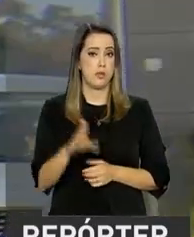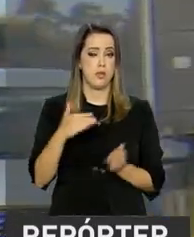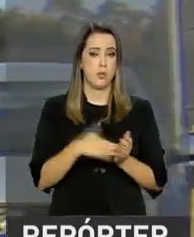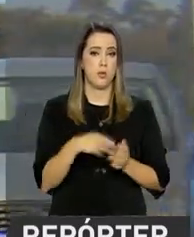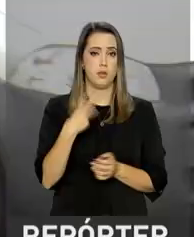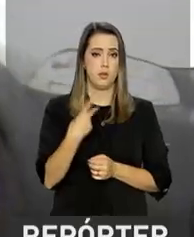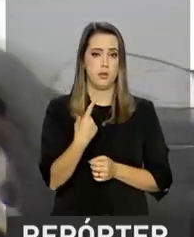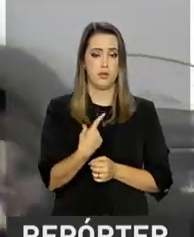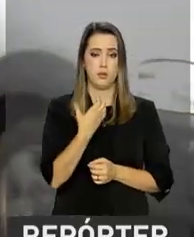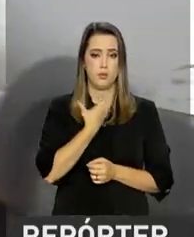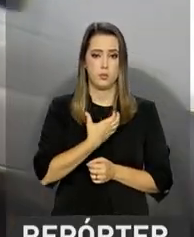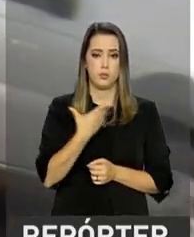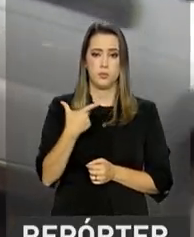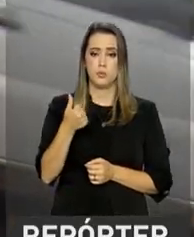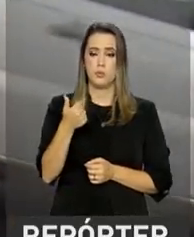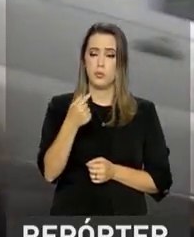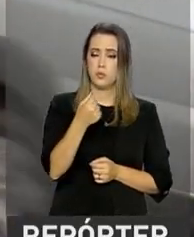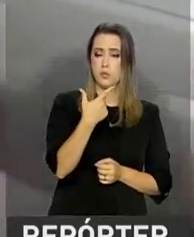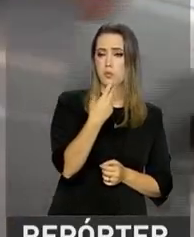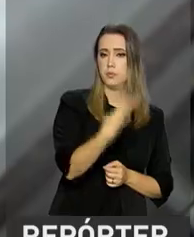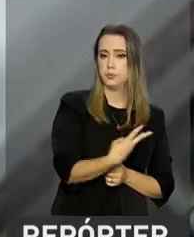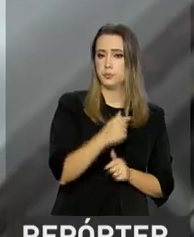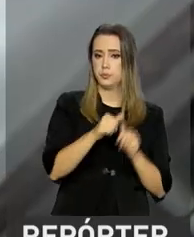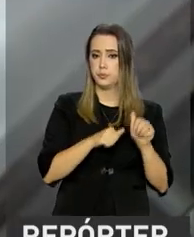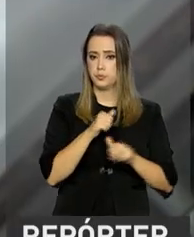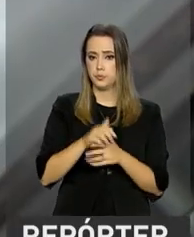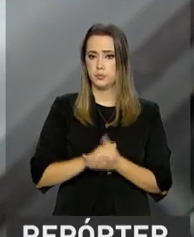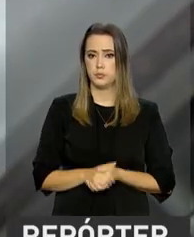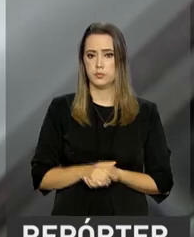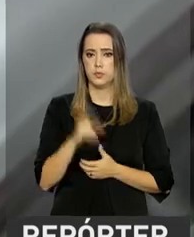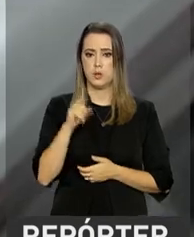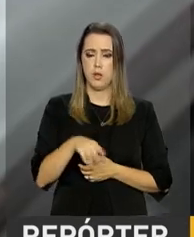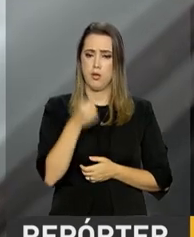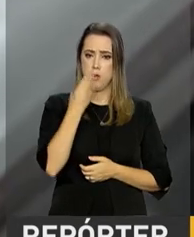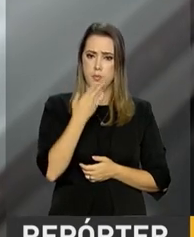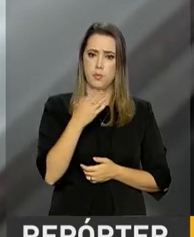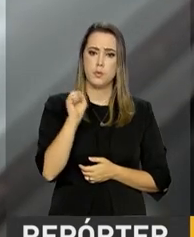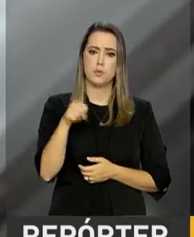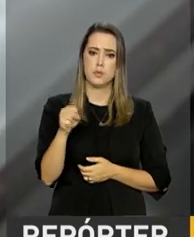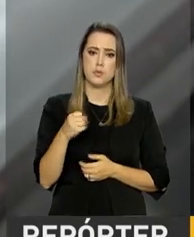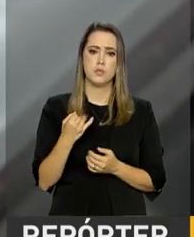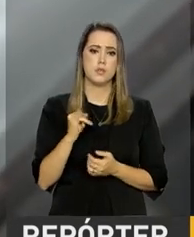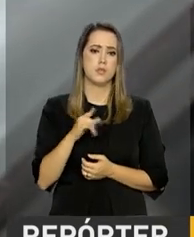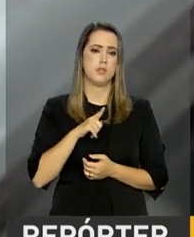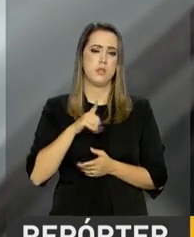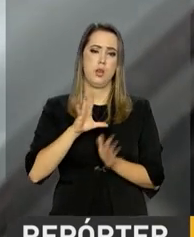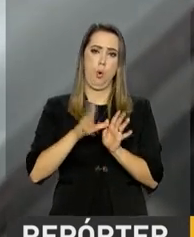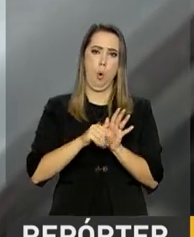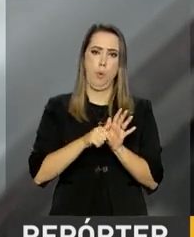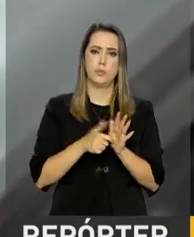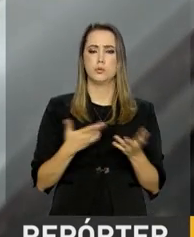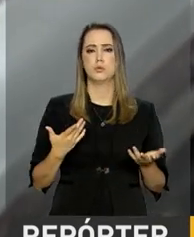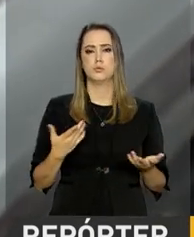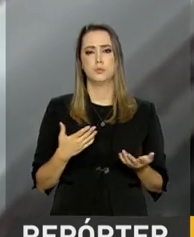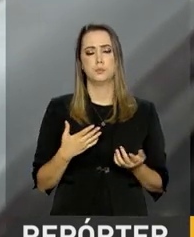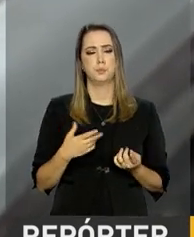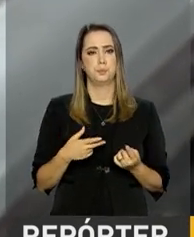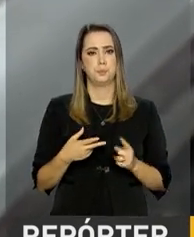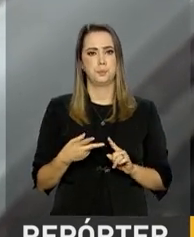31 de dezembro de 2023 para mudar. Vai melhorar em caso de roubo, de